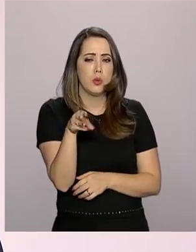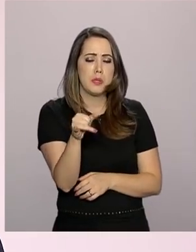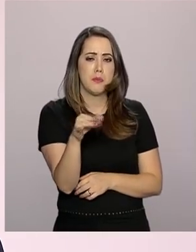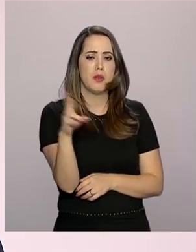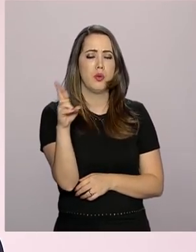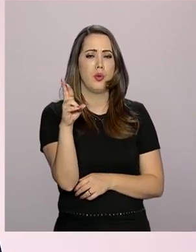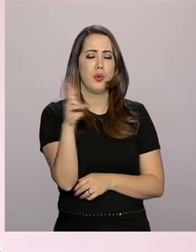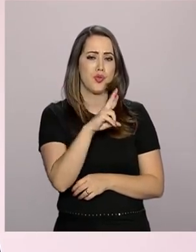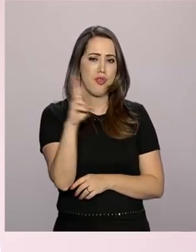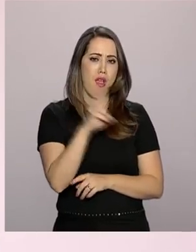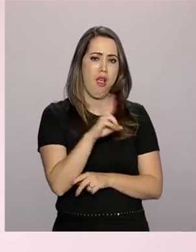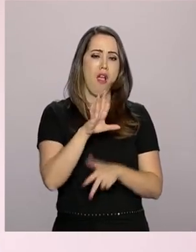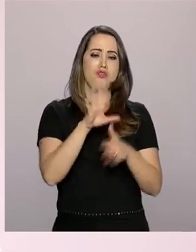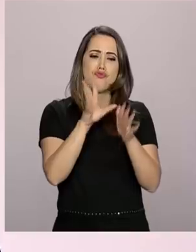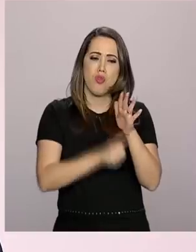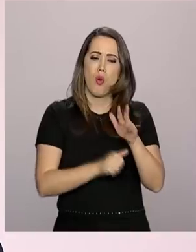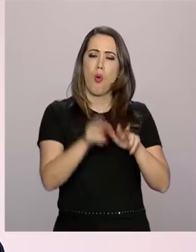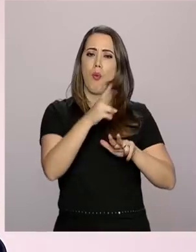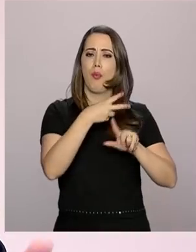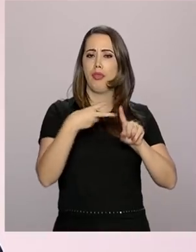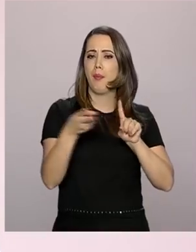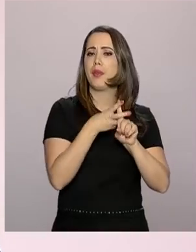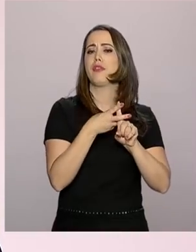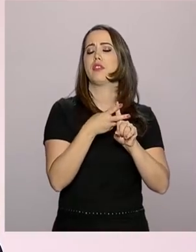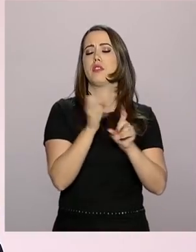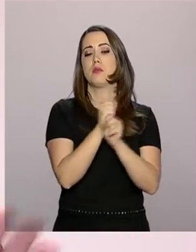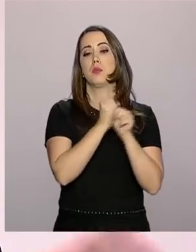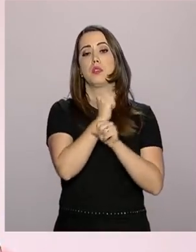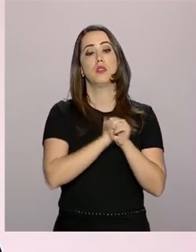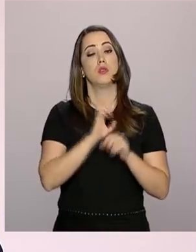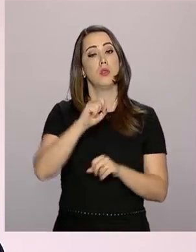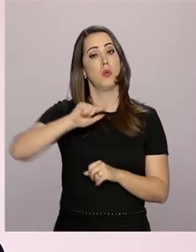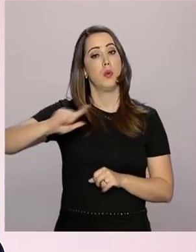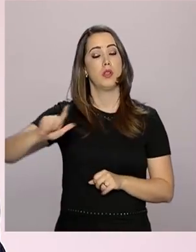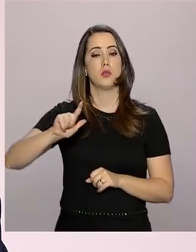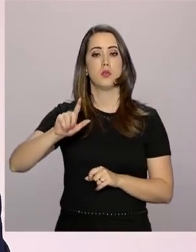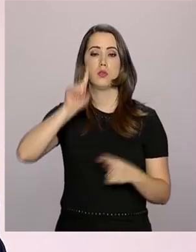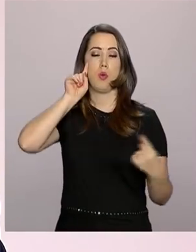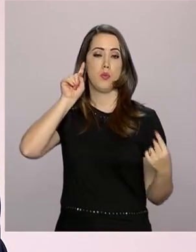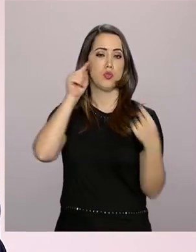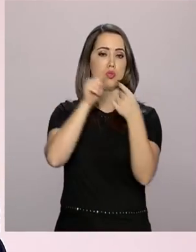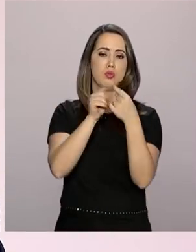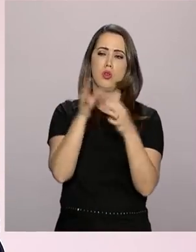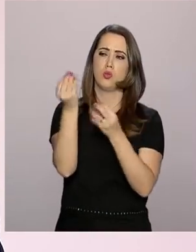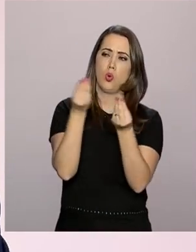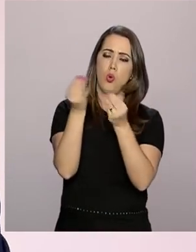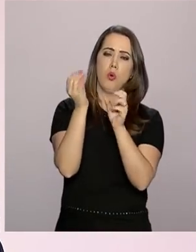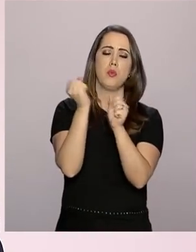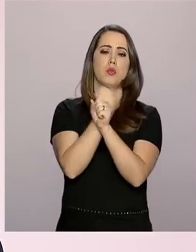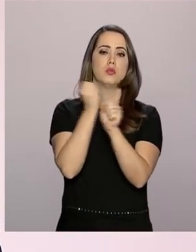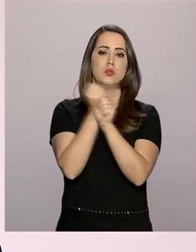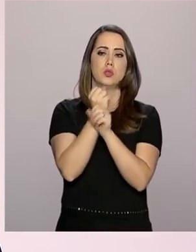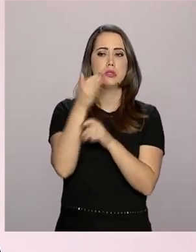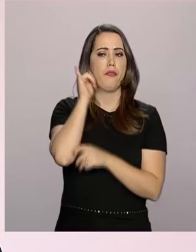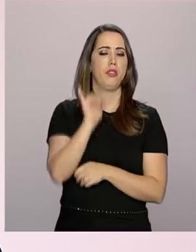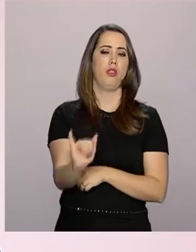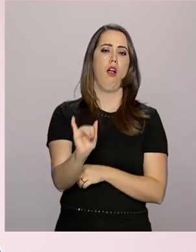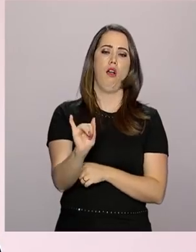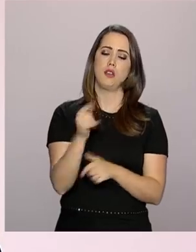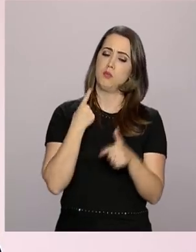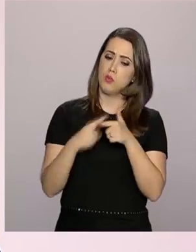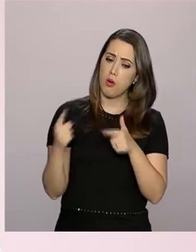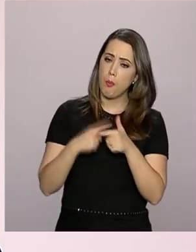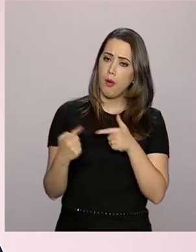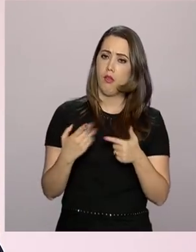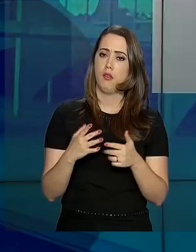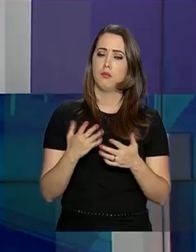de fraudes previdenciárias por ano e o E-Social visa, dada a sua estrutura de construção, coibir esse tipo de